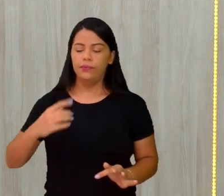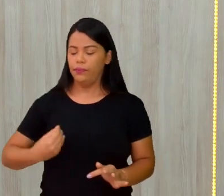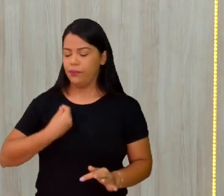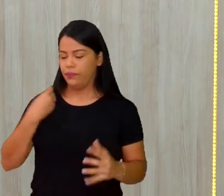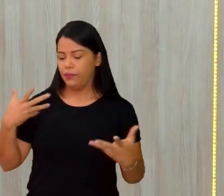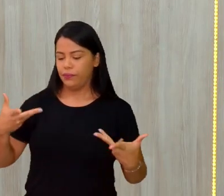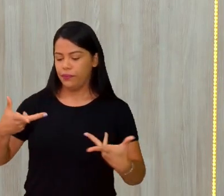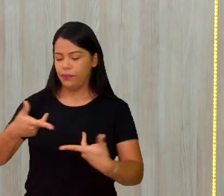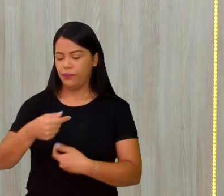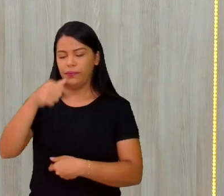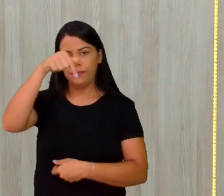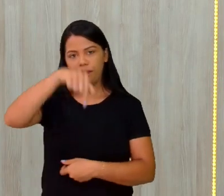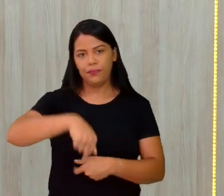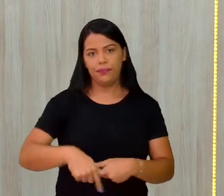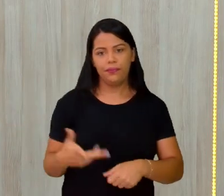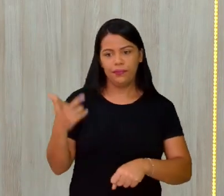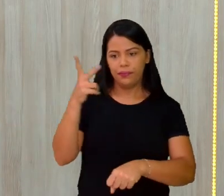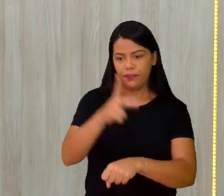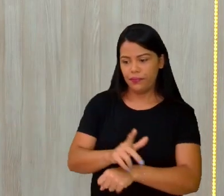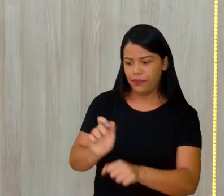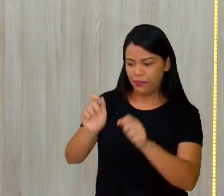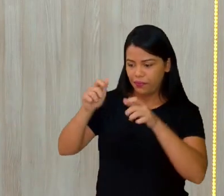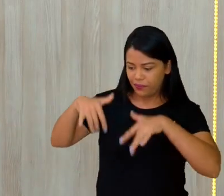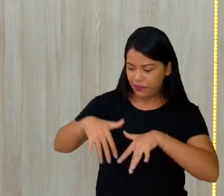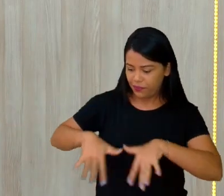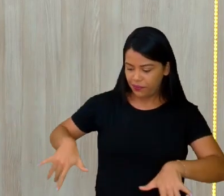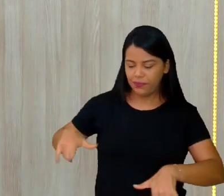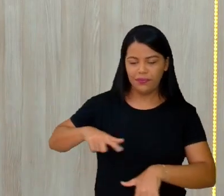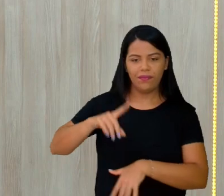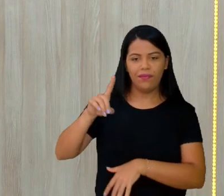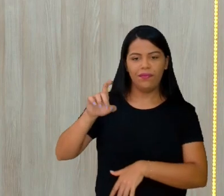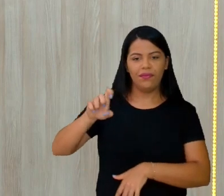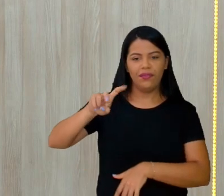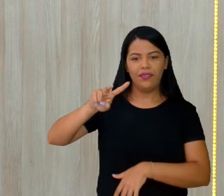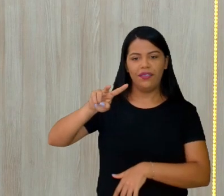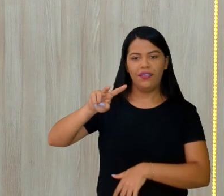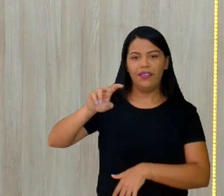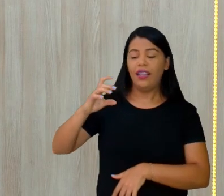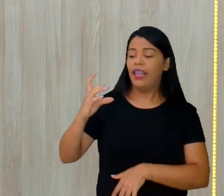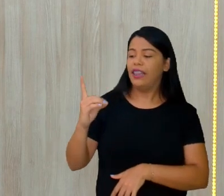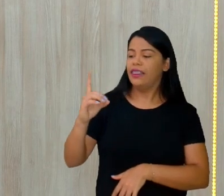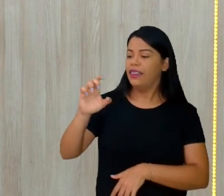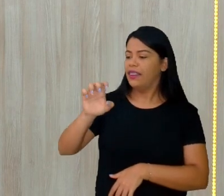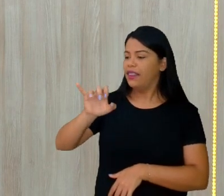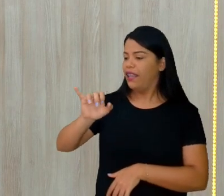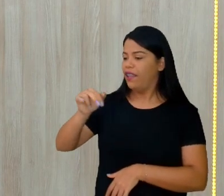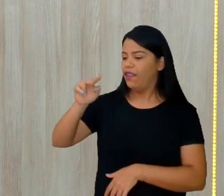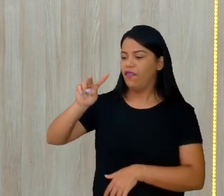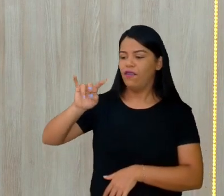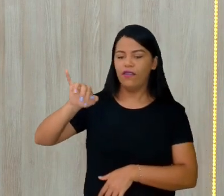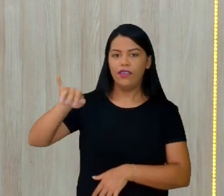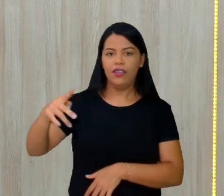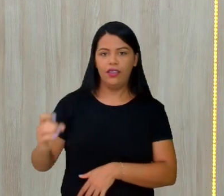maravilhosas aqui no estúdio, né, Deivinho? Deivinho é fantástico, perfeito, maravilhoso. Karen também está por ali,